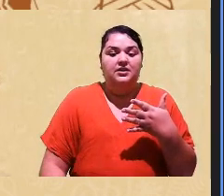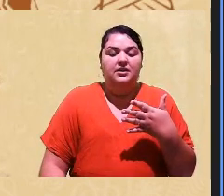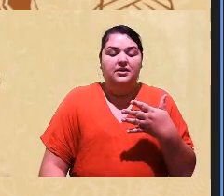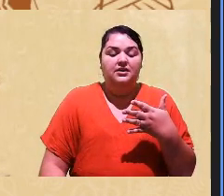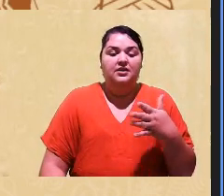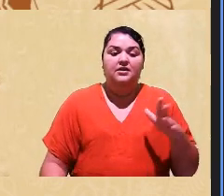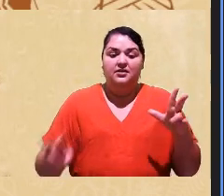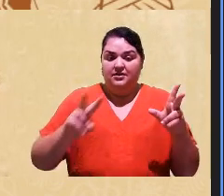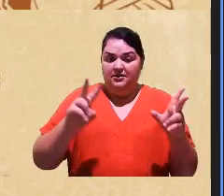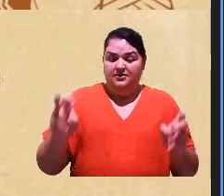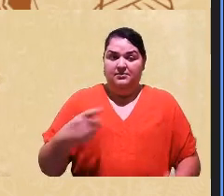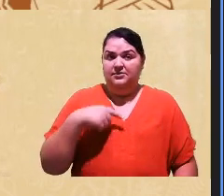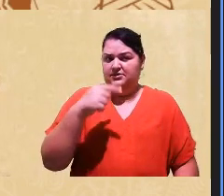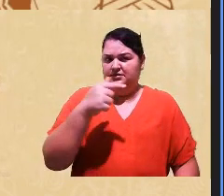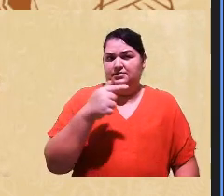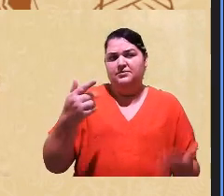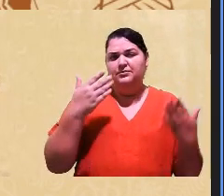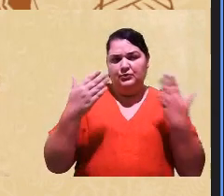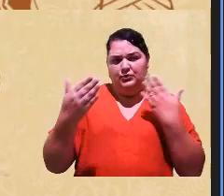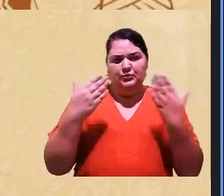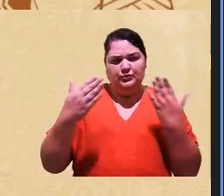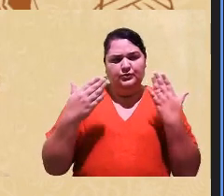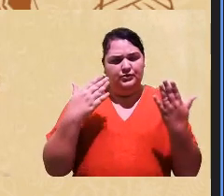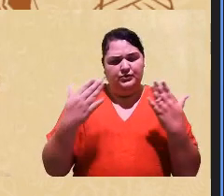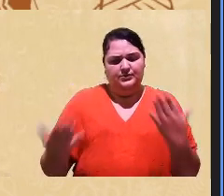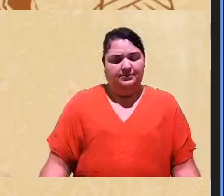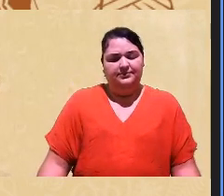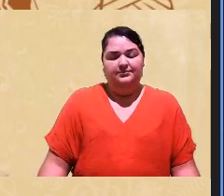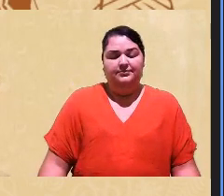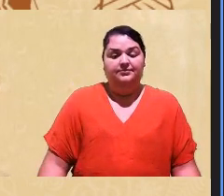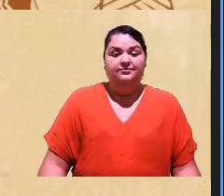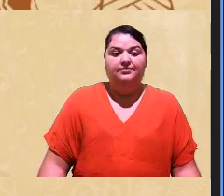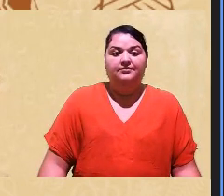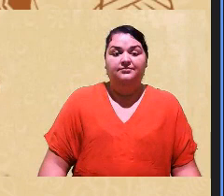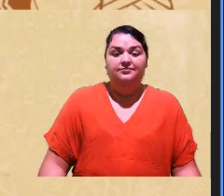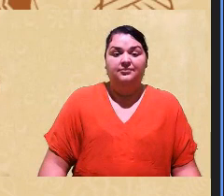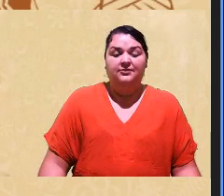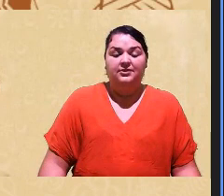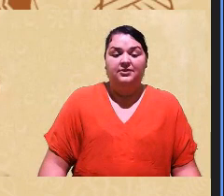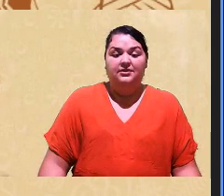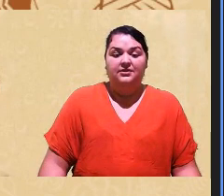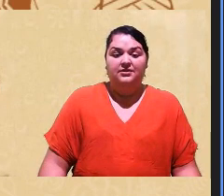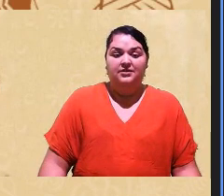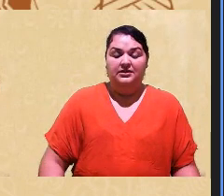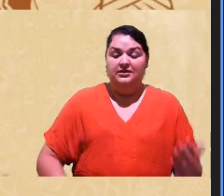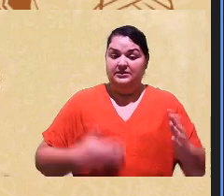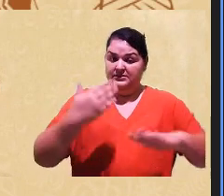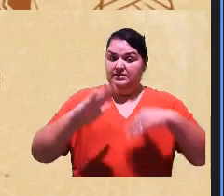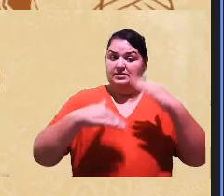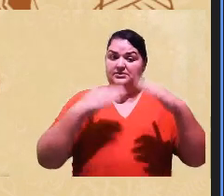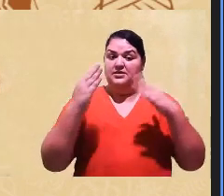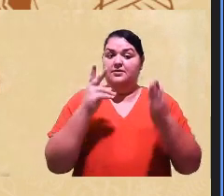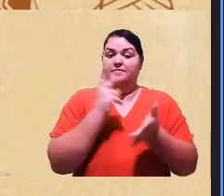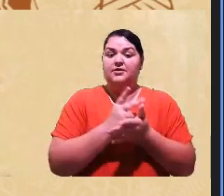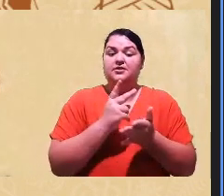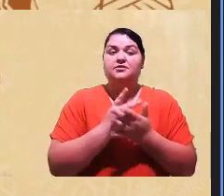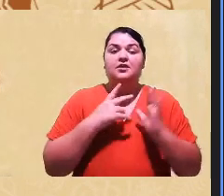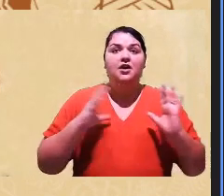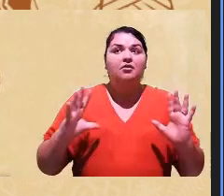semana de psicologia ou um curso extracurricular um evento